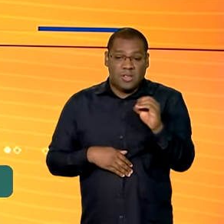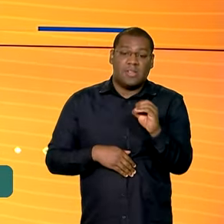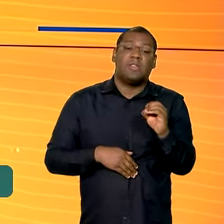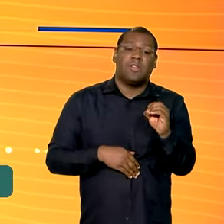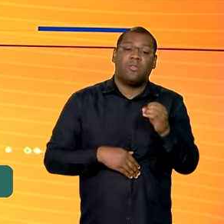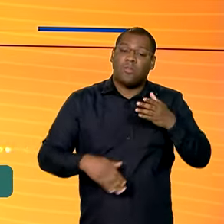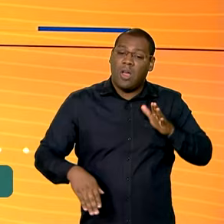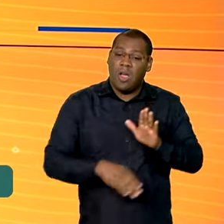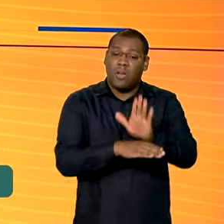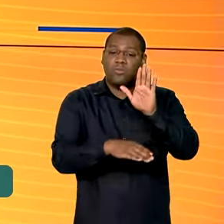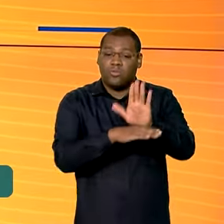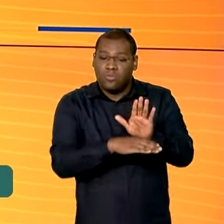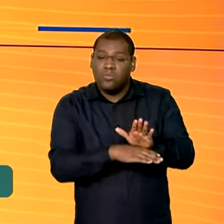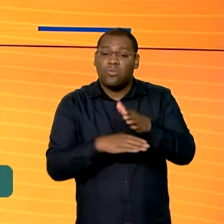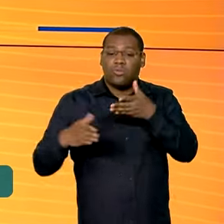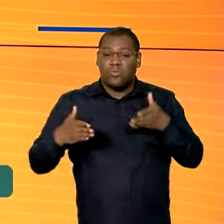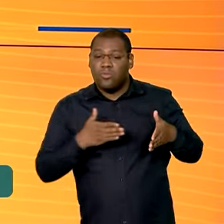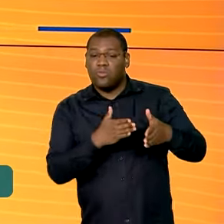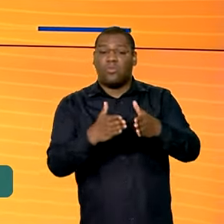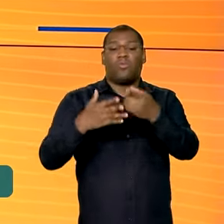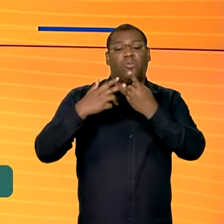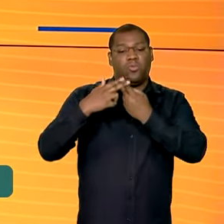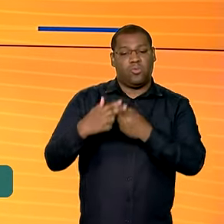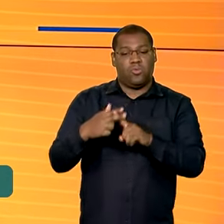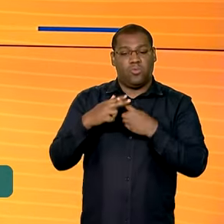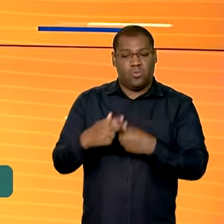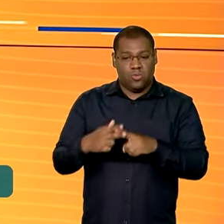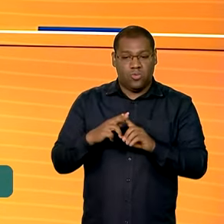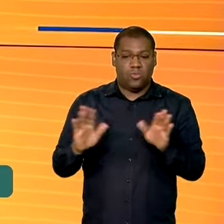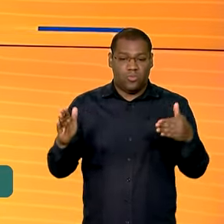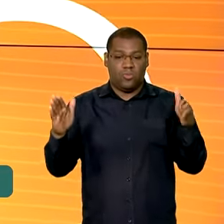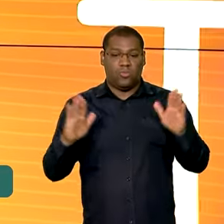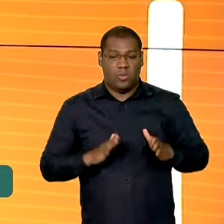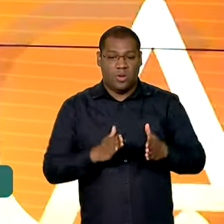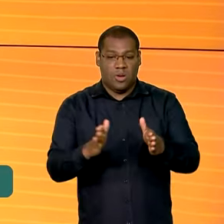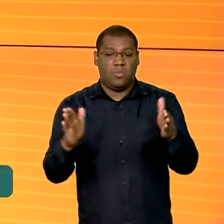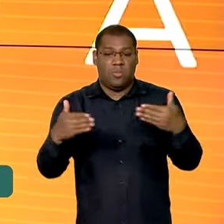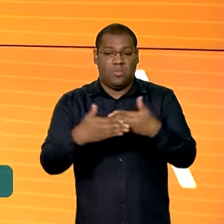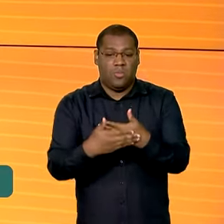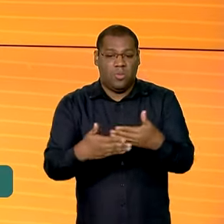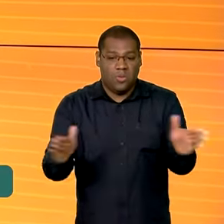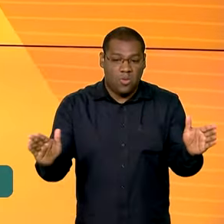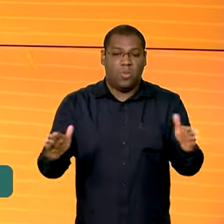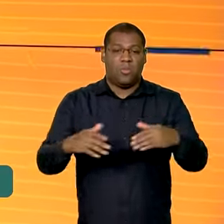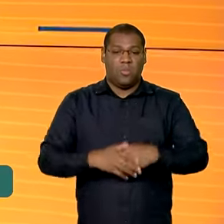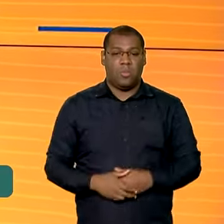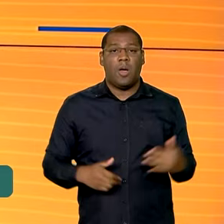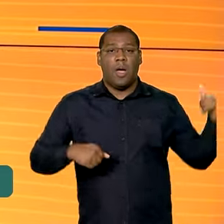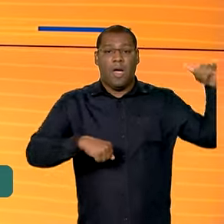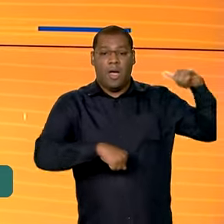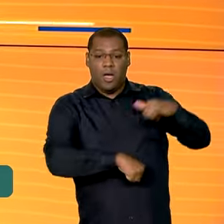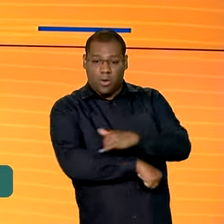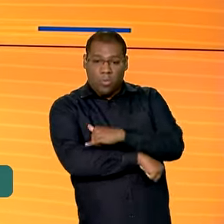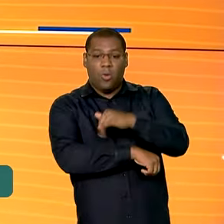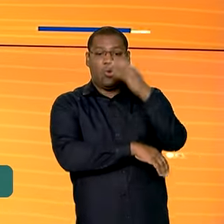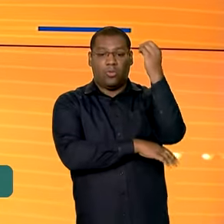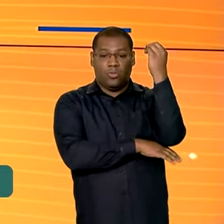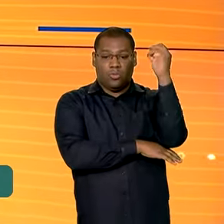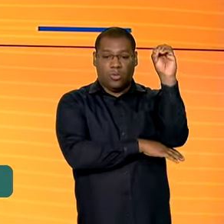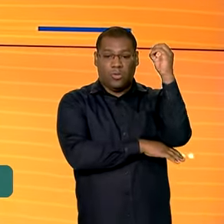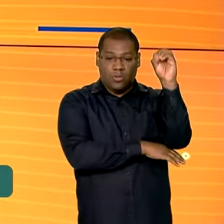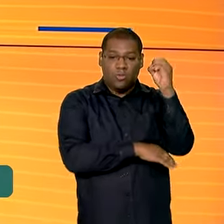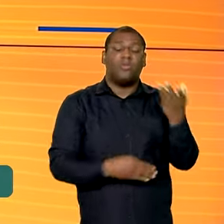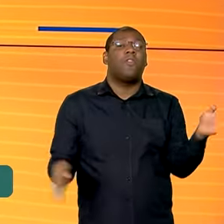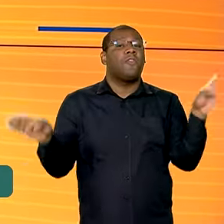desobstruir os principais pontos de bloqueio nas estradas gaúchas. O aeroporto Salgado Filho permanece